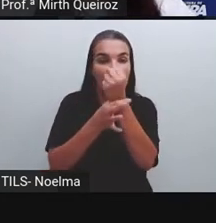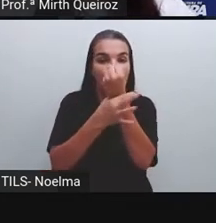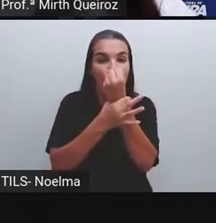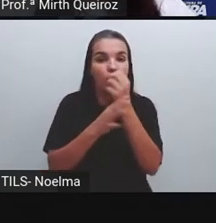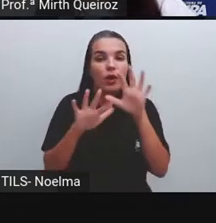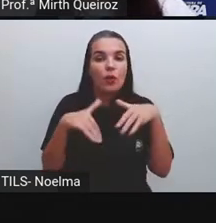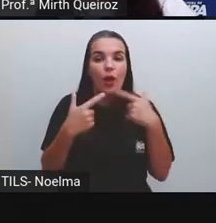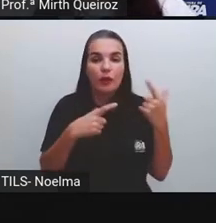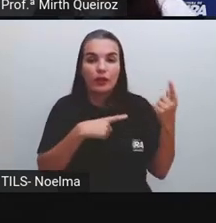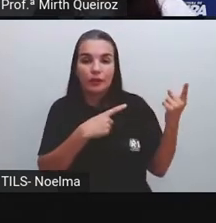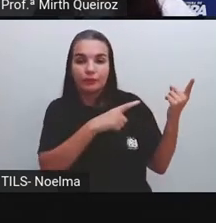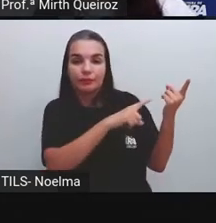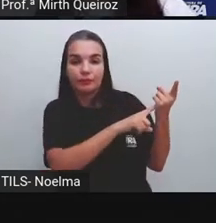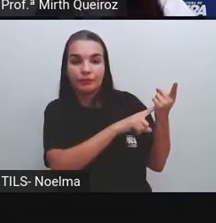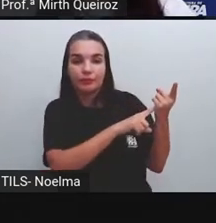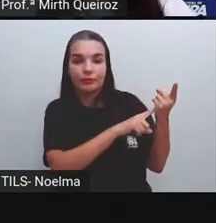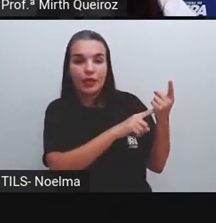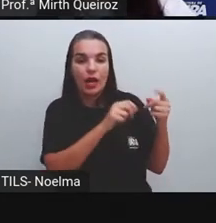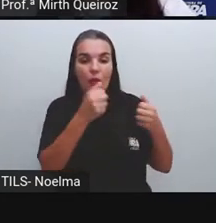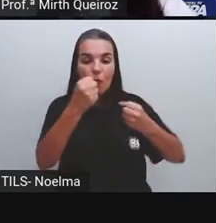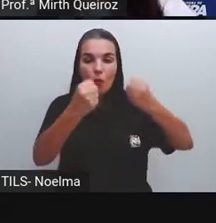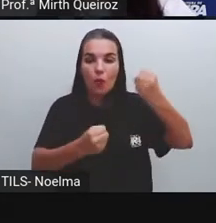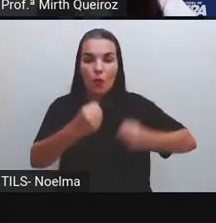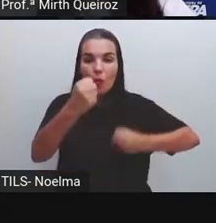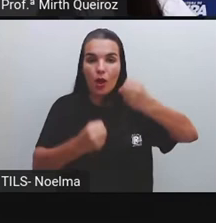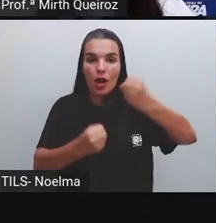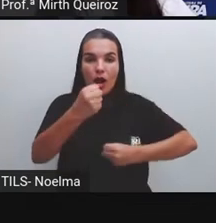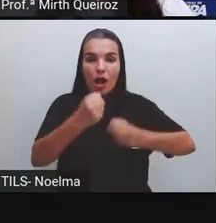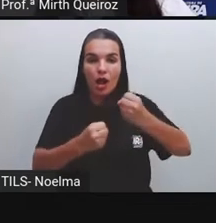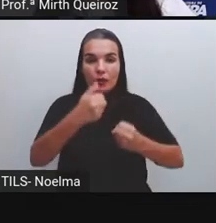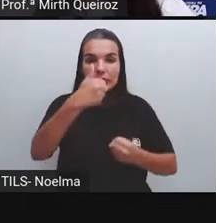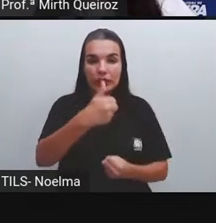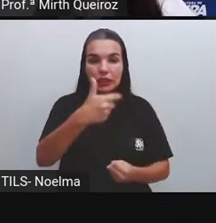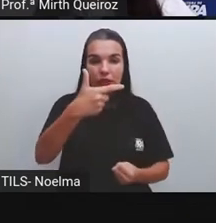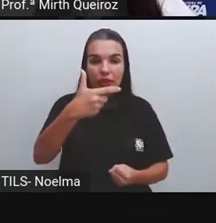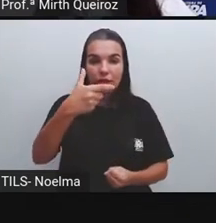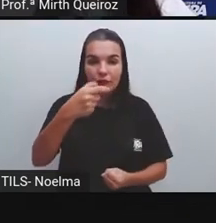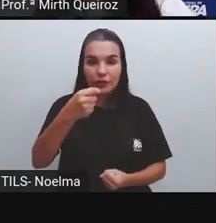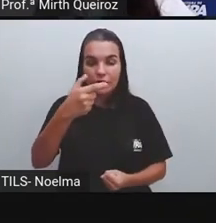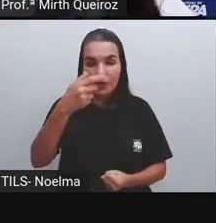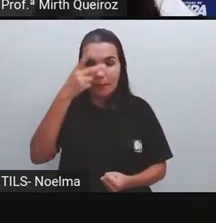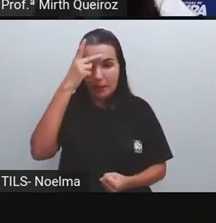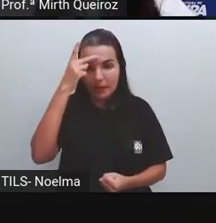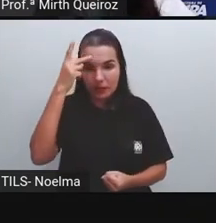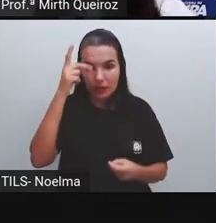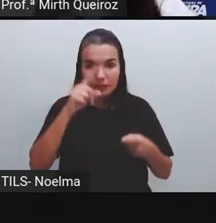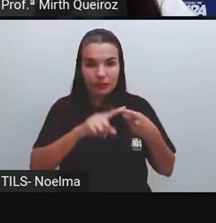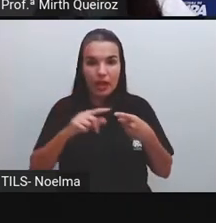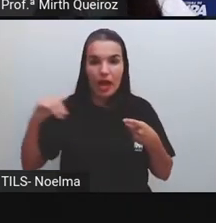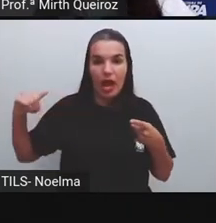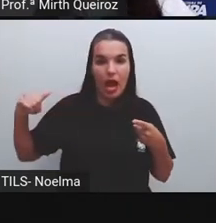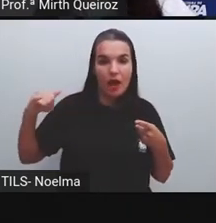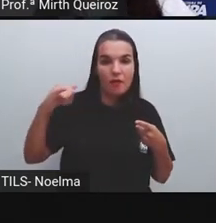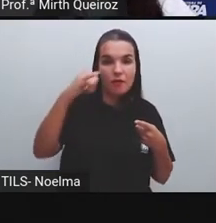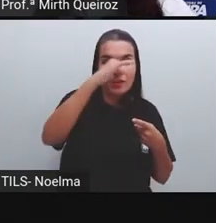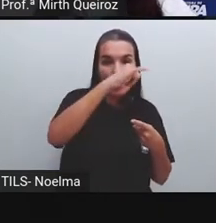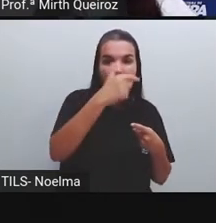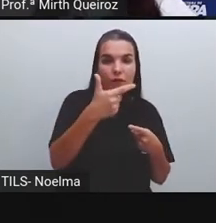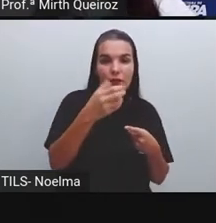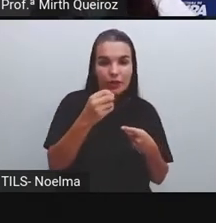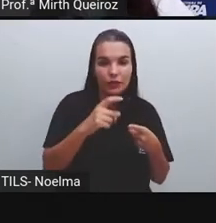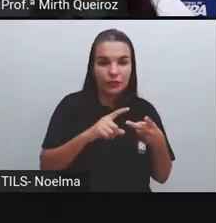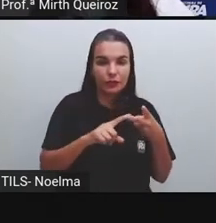automóvel, 120 pessoas responderam, né? Avião, 20 pessoas responderam que seria o avião.